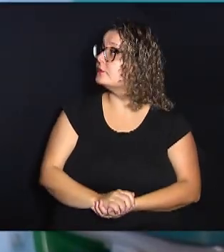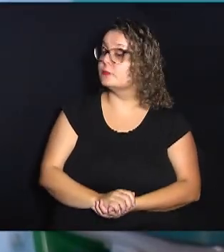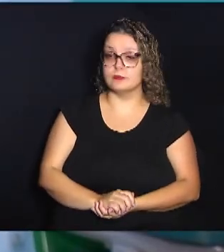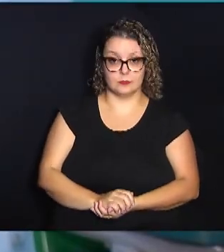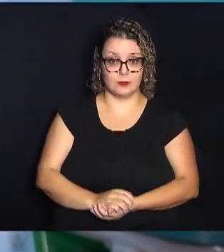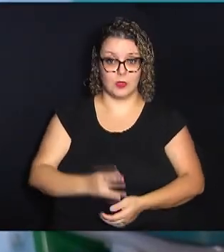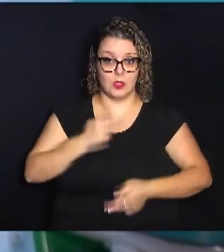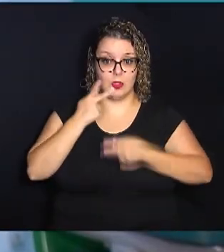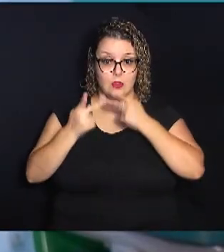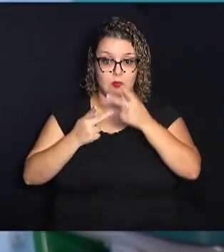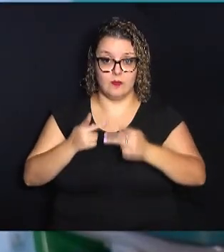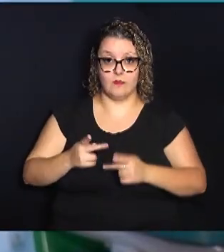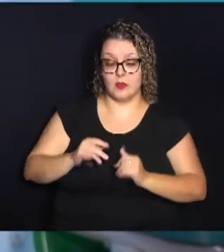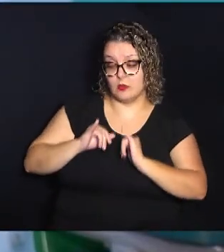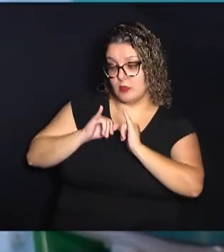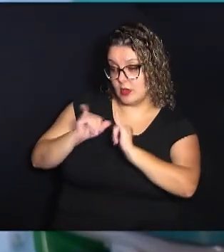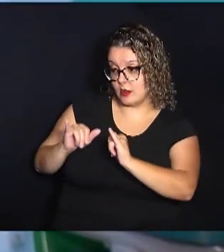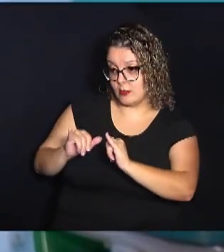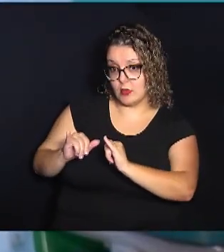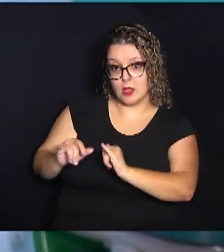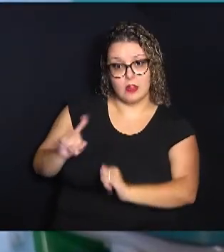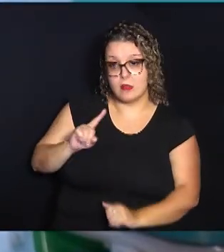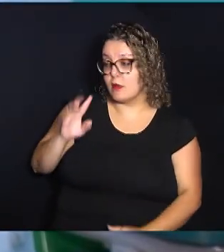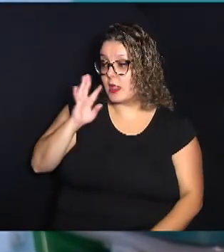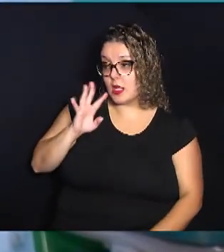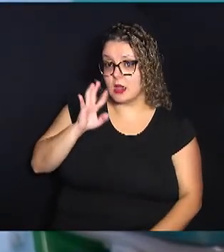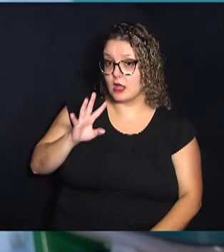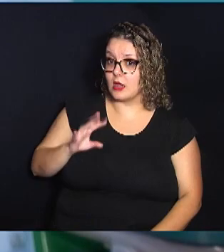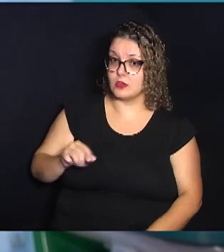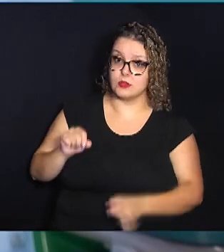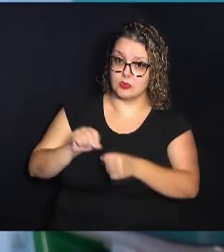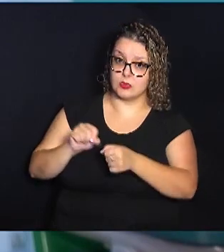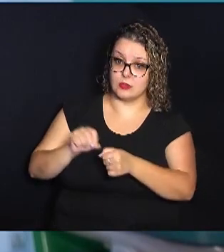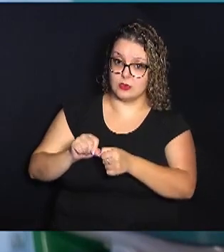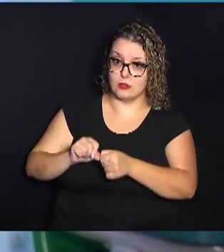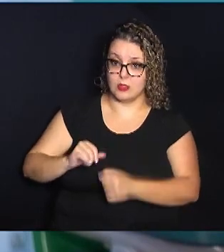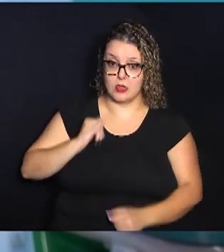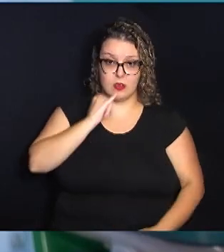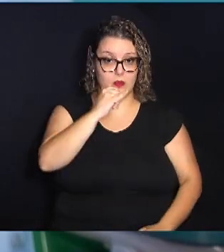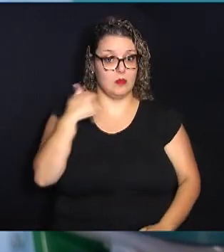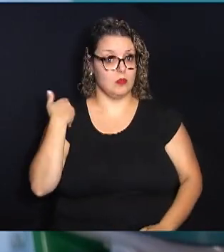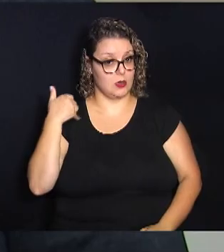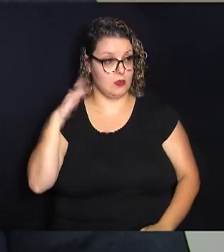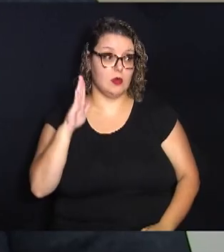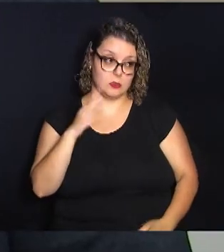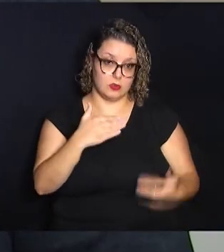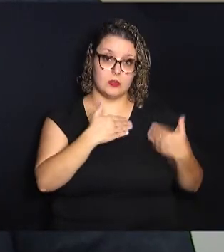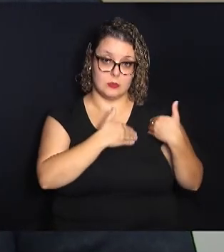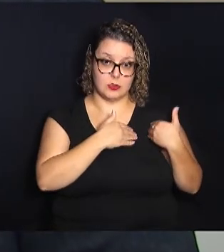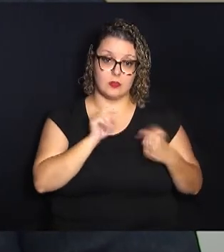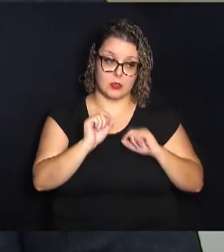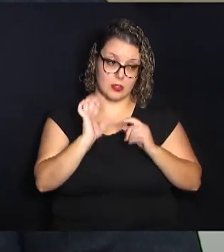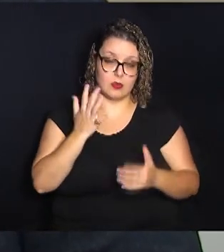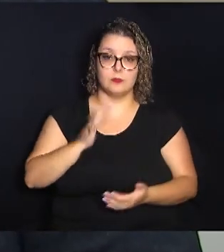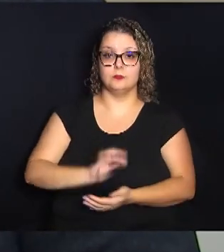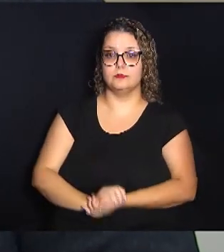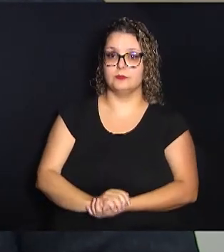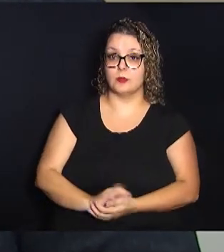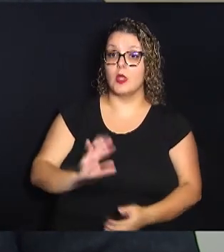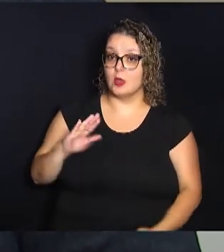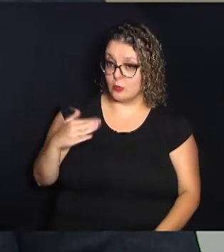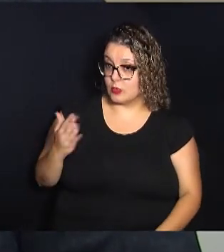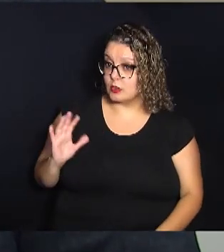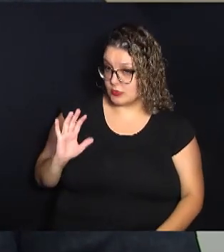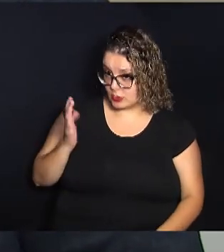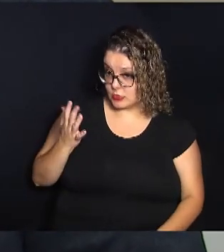Falar para o agressor que isso não é legal de fazer e falar também para o adulto responsável sobre o ocorrido. Quando acontece um caso de